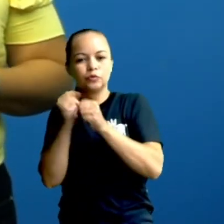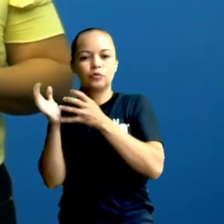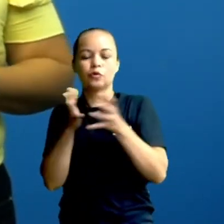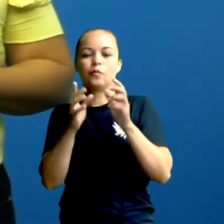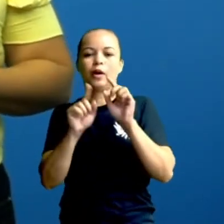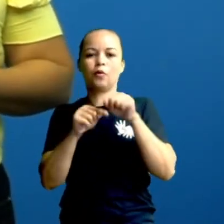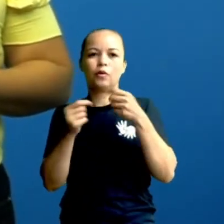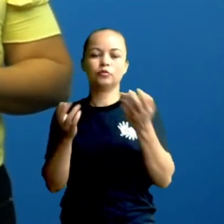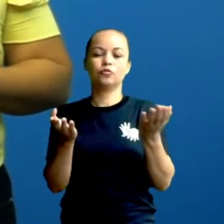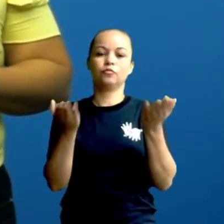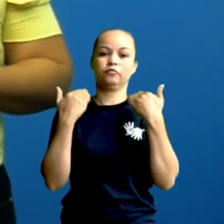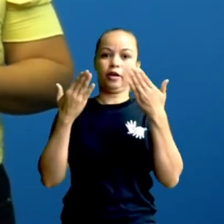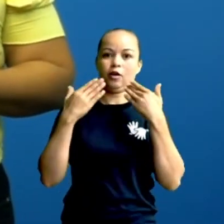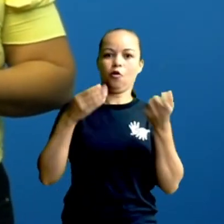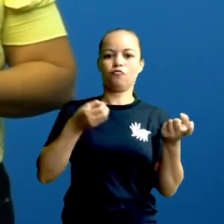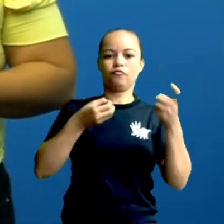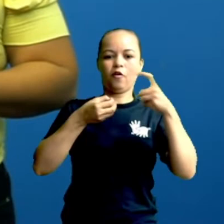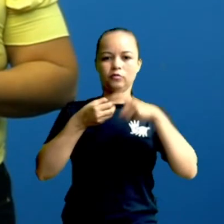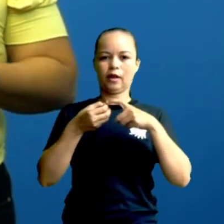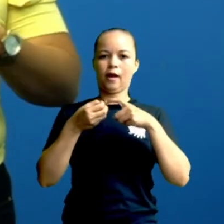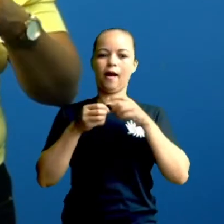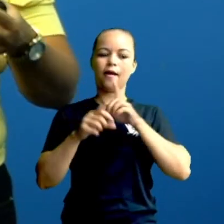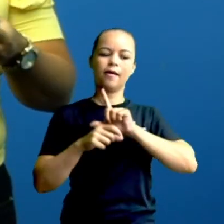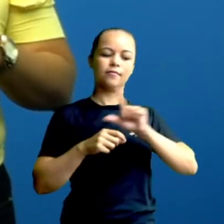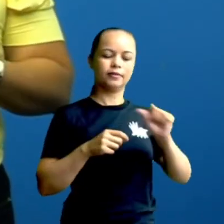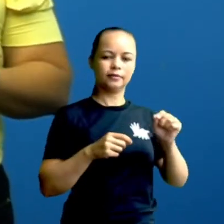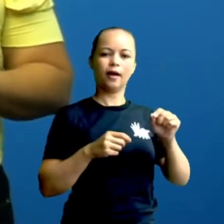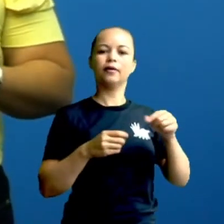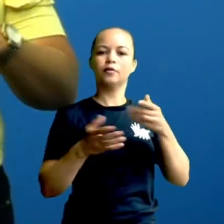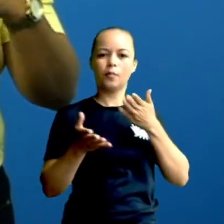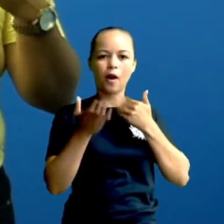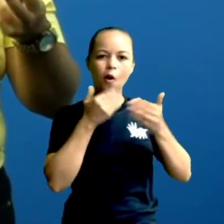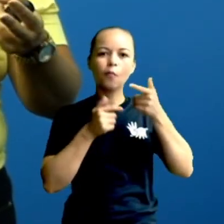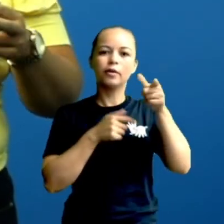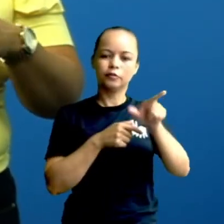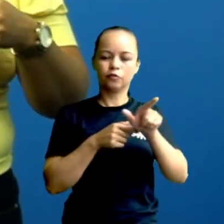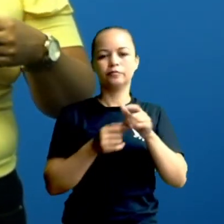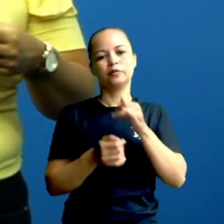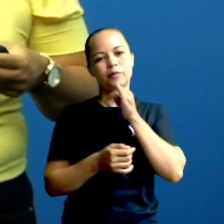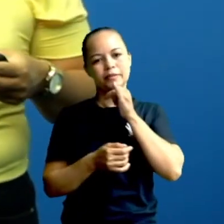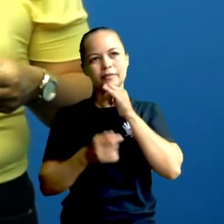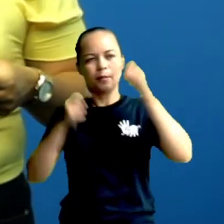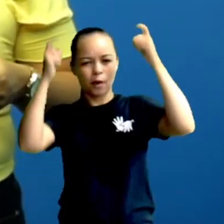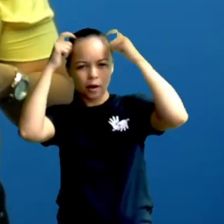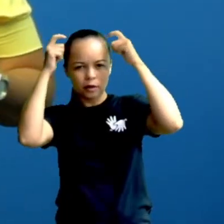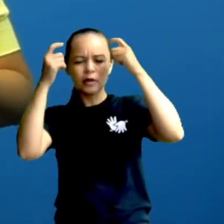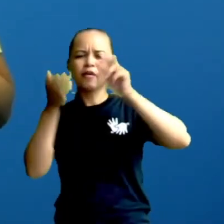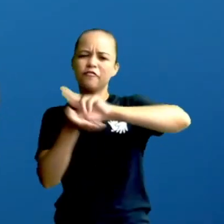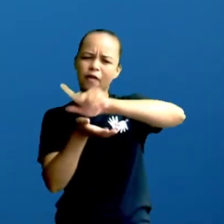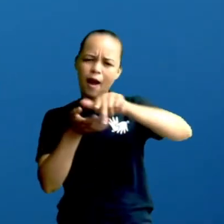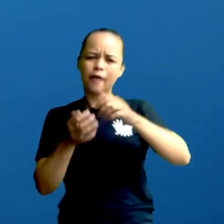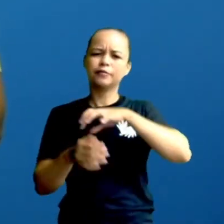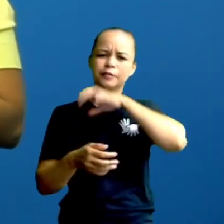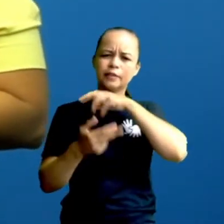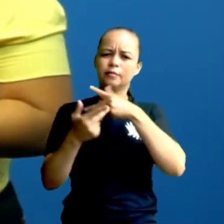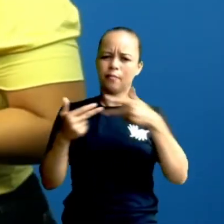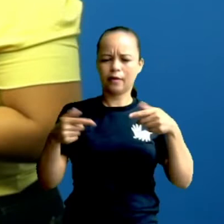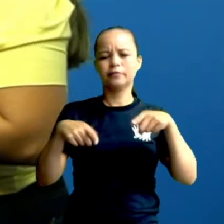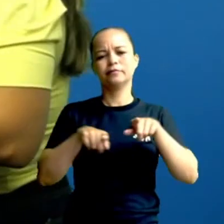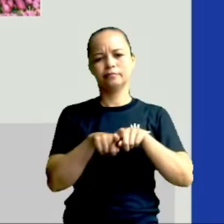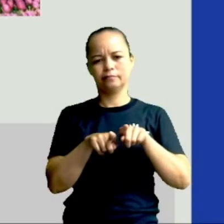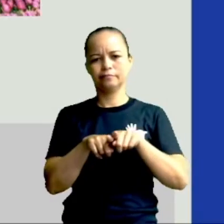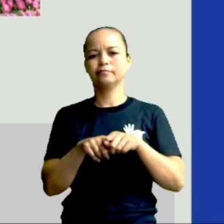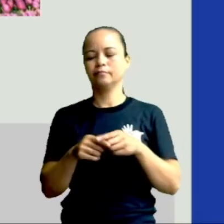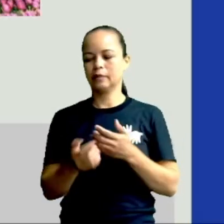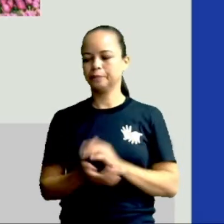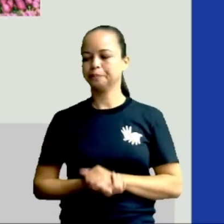voltar a sair da caverna. Então, hibernação é isso. Eu dei o exemplo do urso, mas muitos outros animais fazem hibernação também, tá